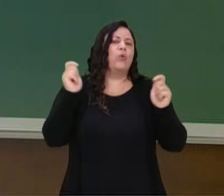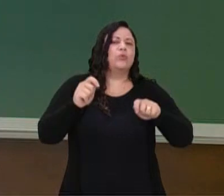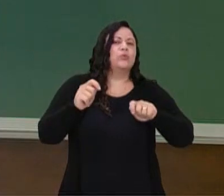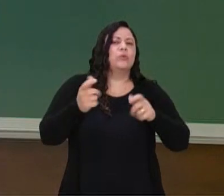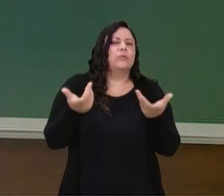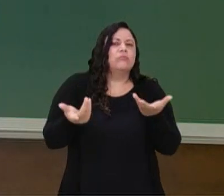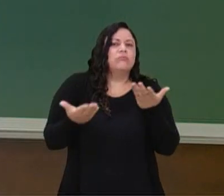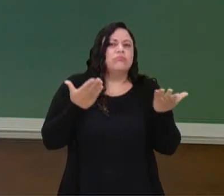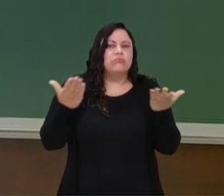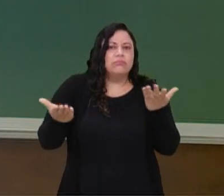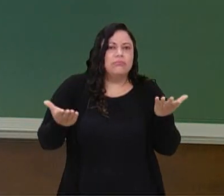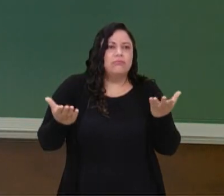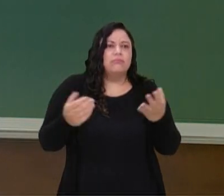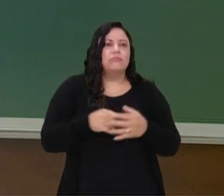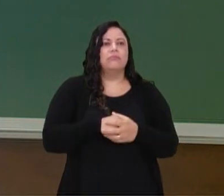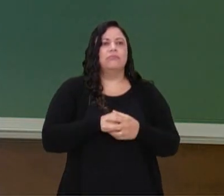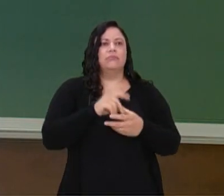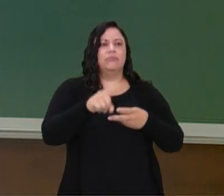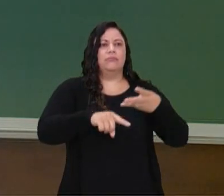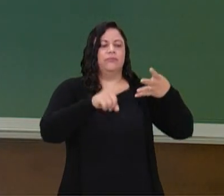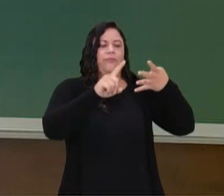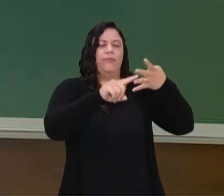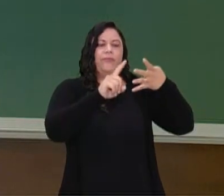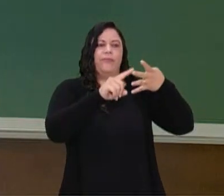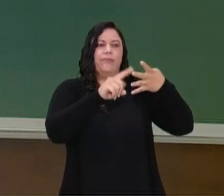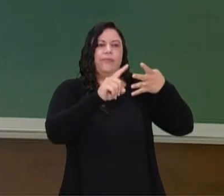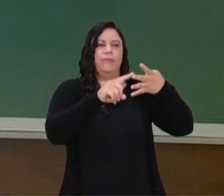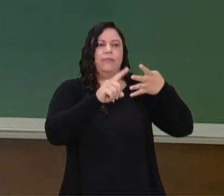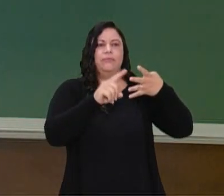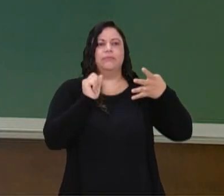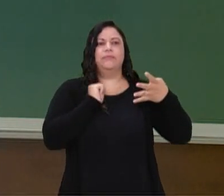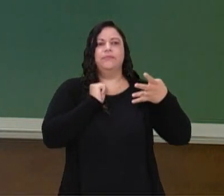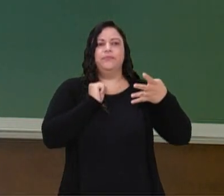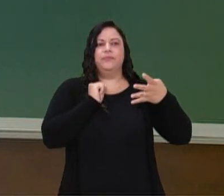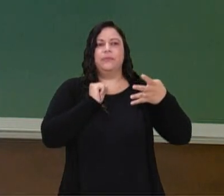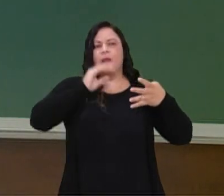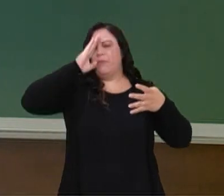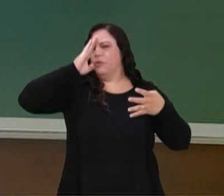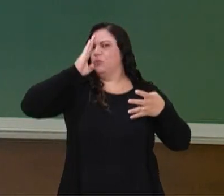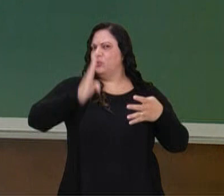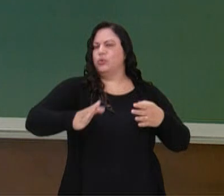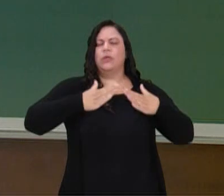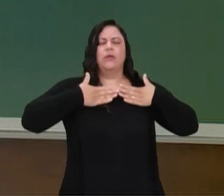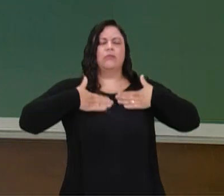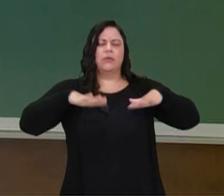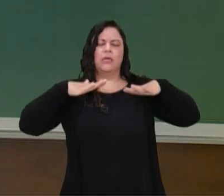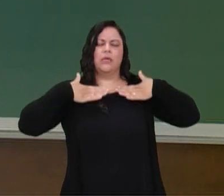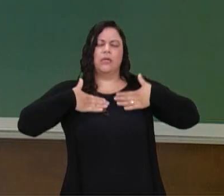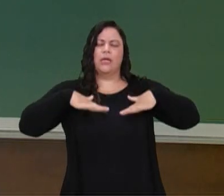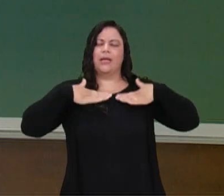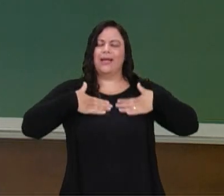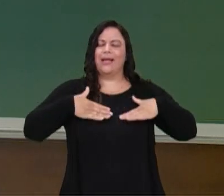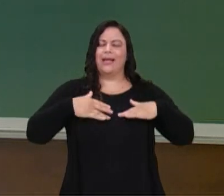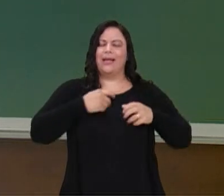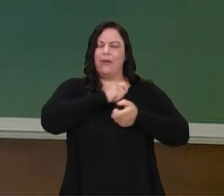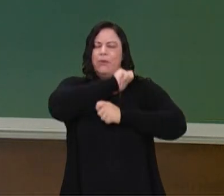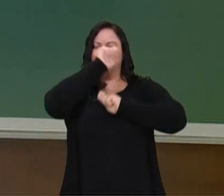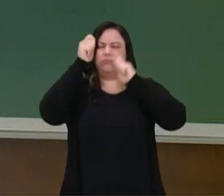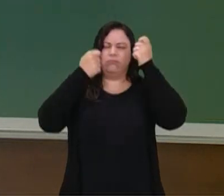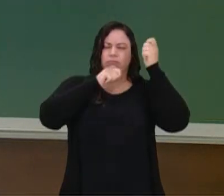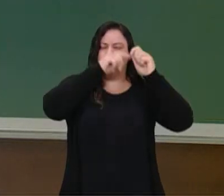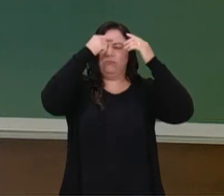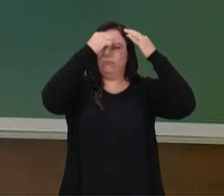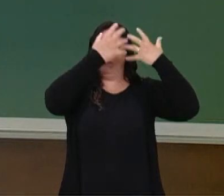ginástica que faz isso? Segundo, proporciona meios diretos para acalmar a turbulência natural dos pensamentos.